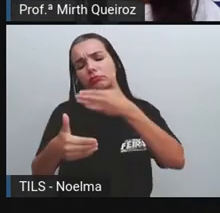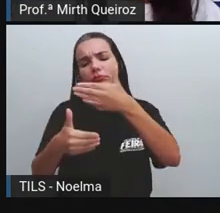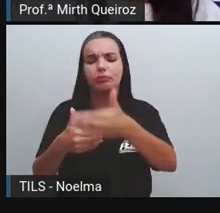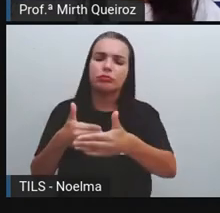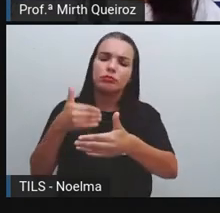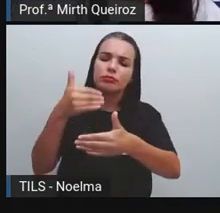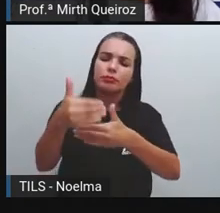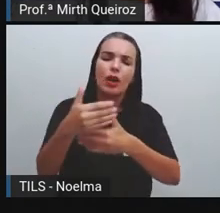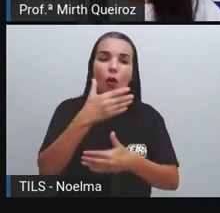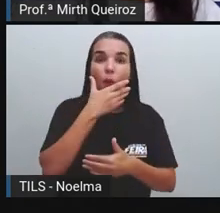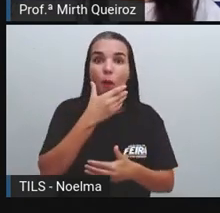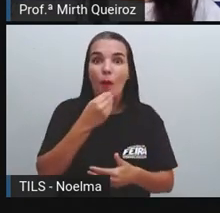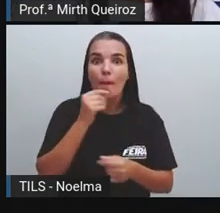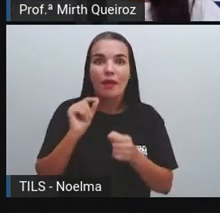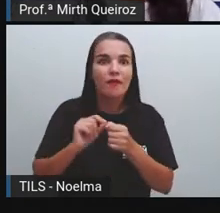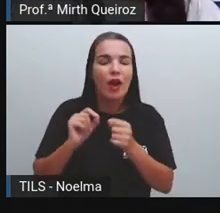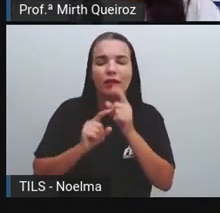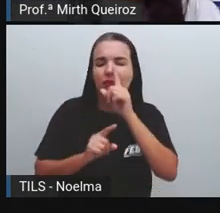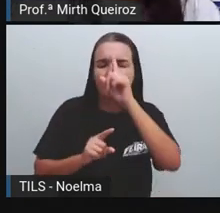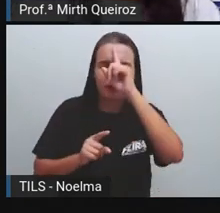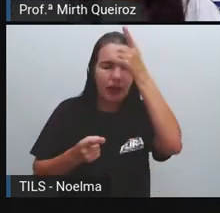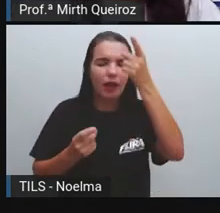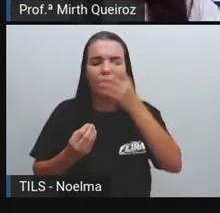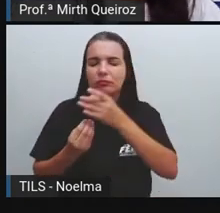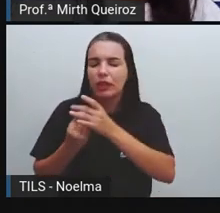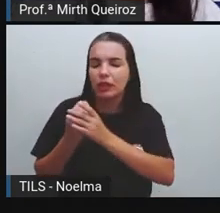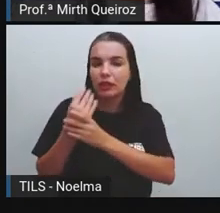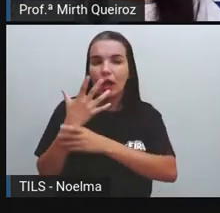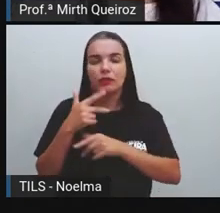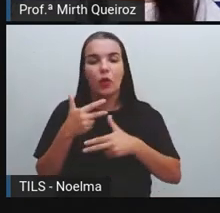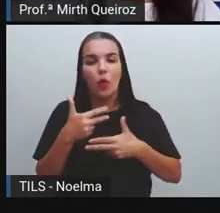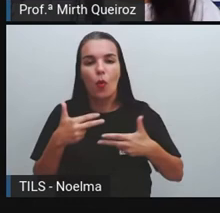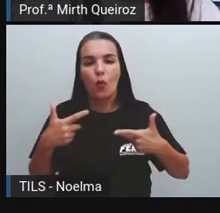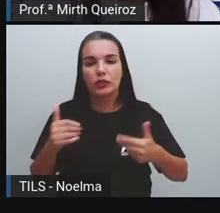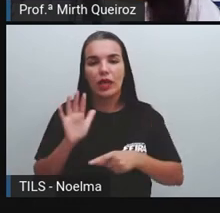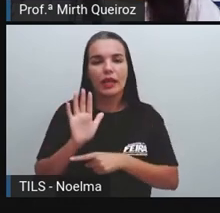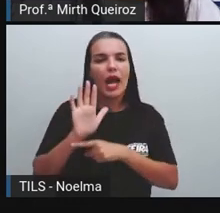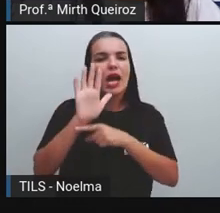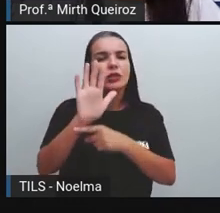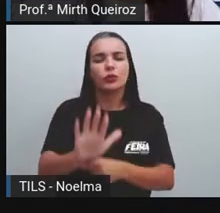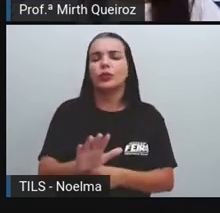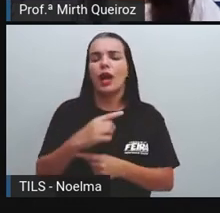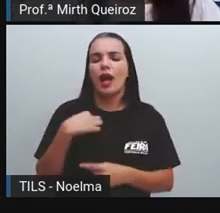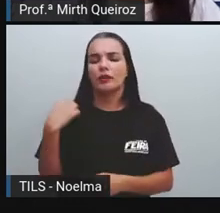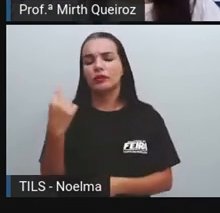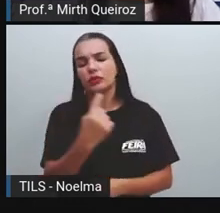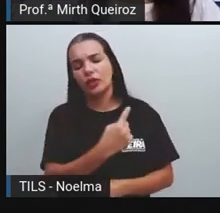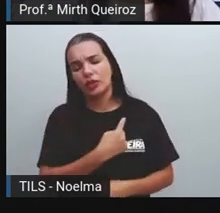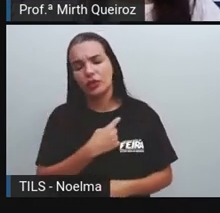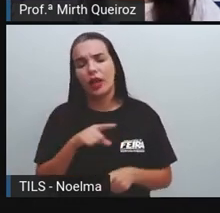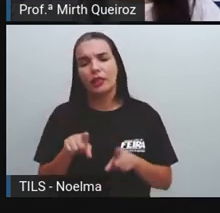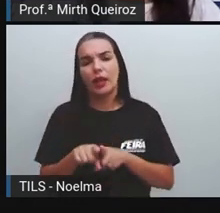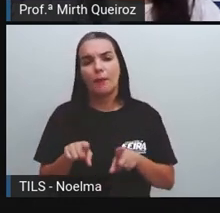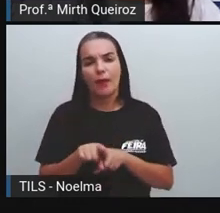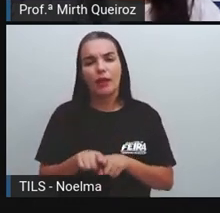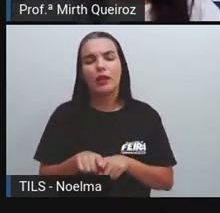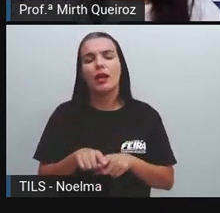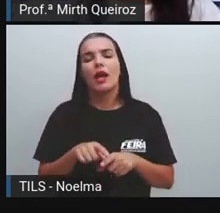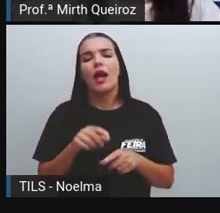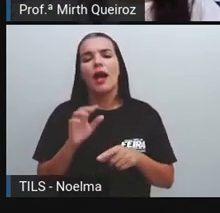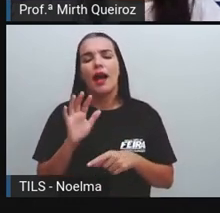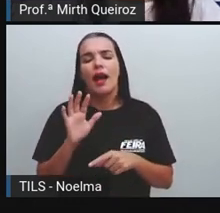criando equipamentos que ajudam a gente a se locomover de forma mais rápida também. E também transportar as